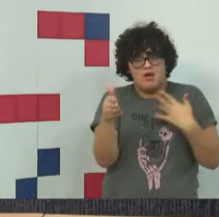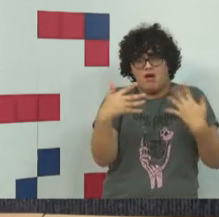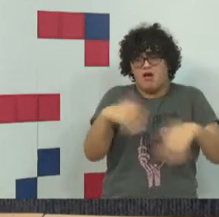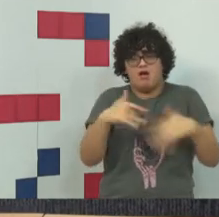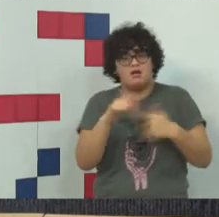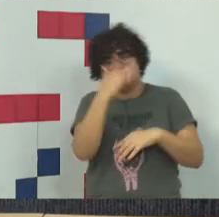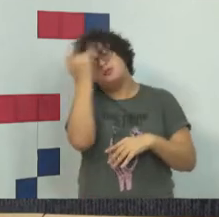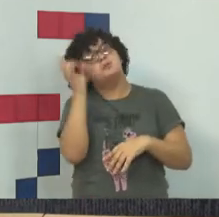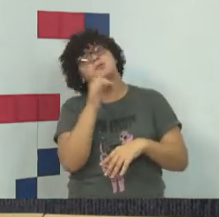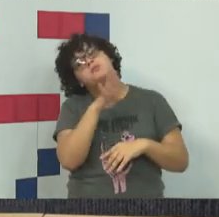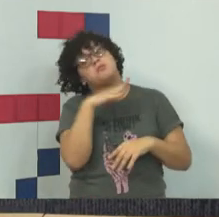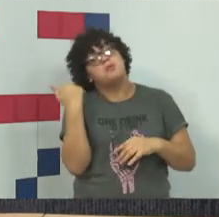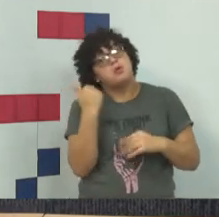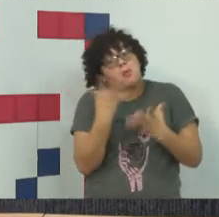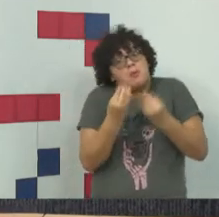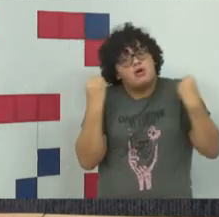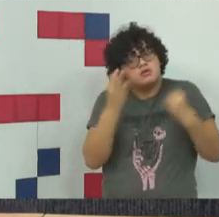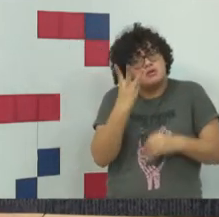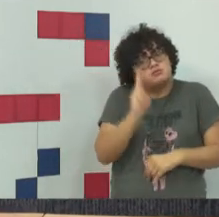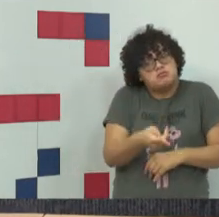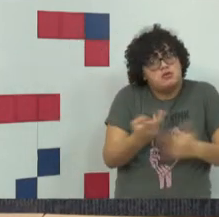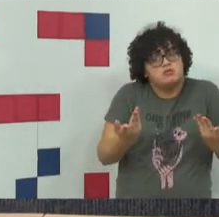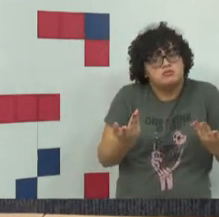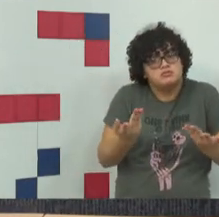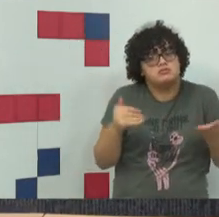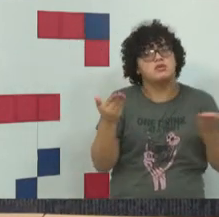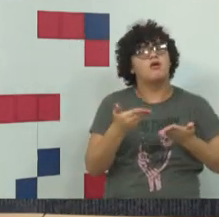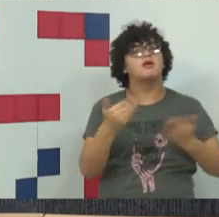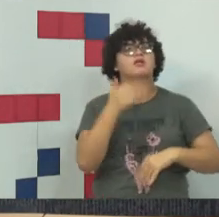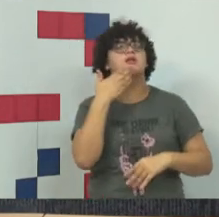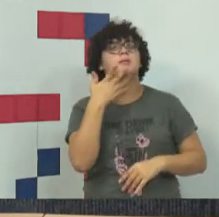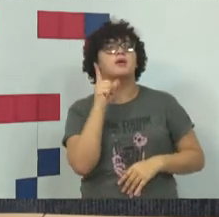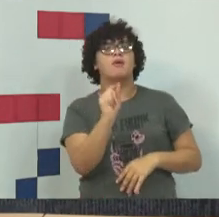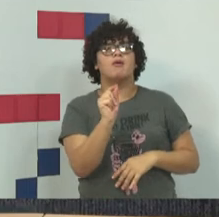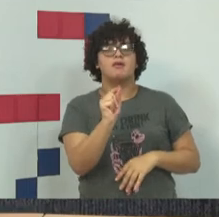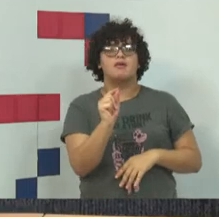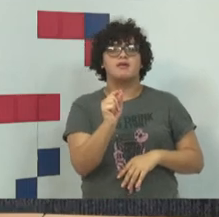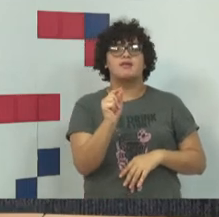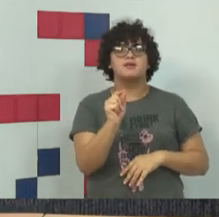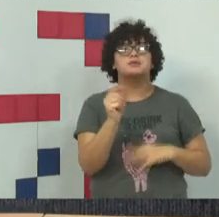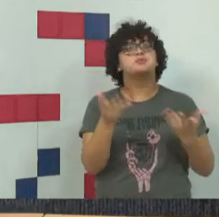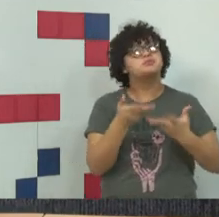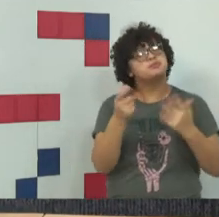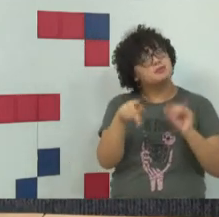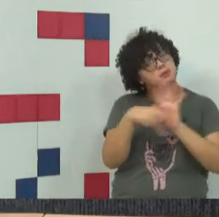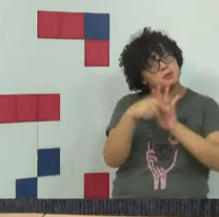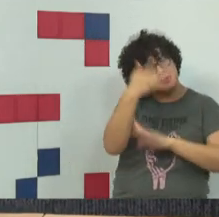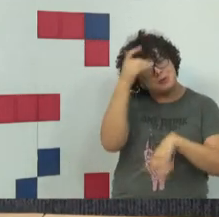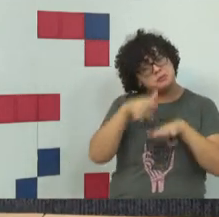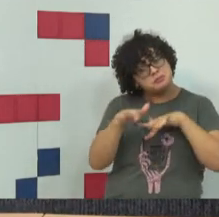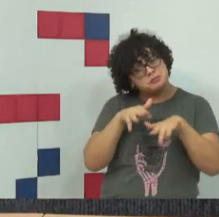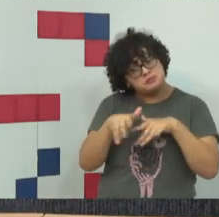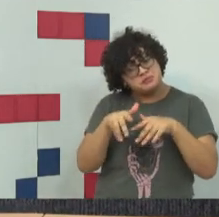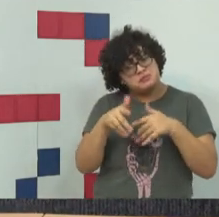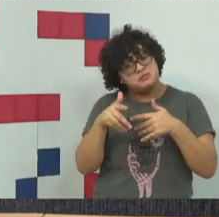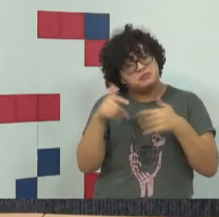Perceberam, portanto, que embaixo dos seus narizes os terroristas conseguiram